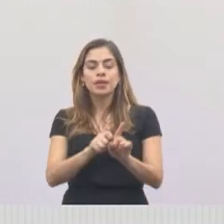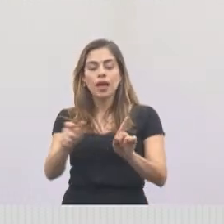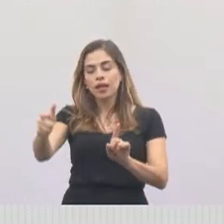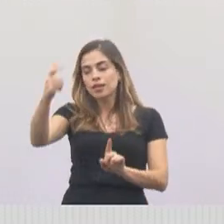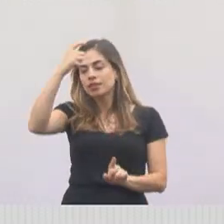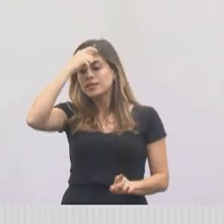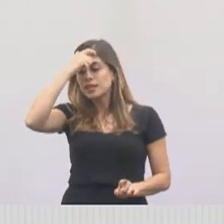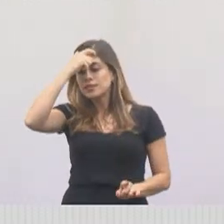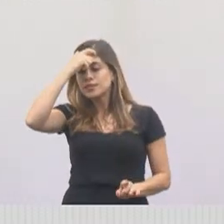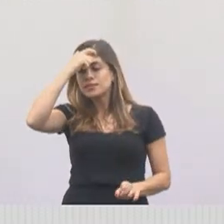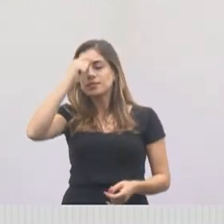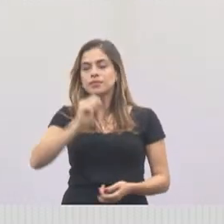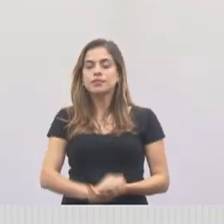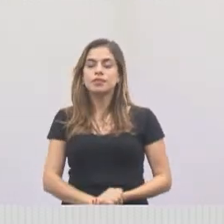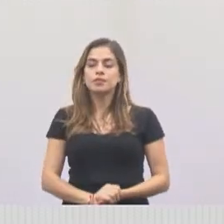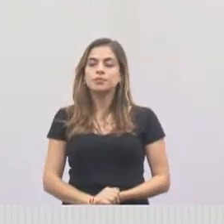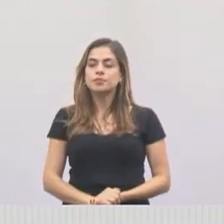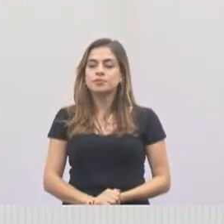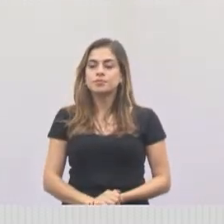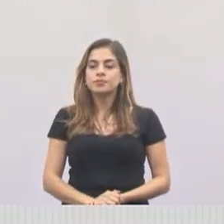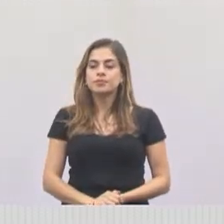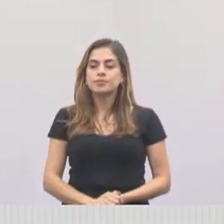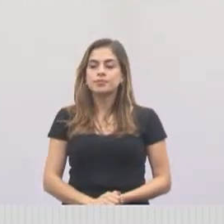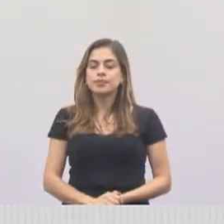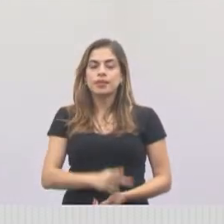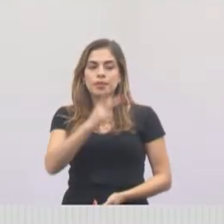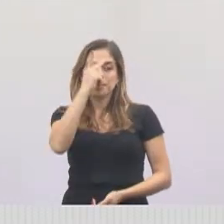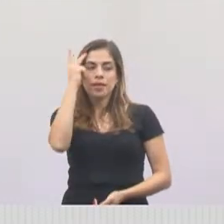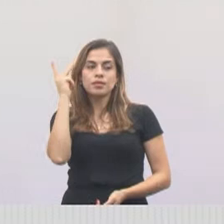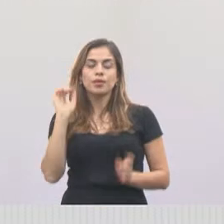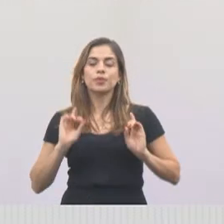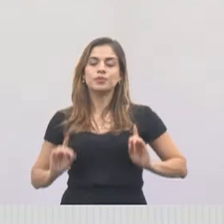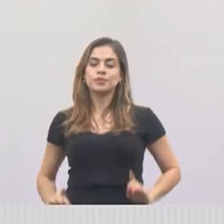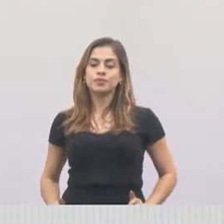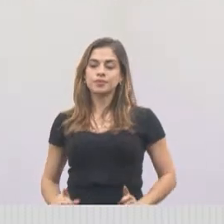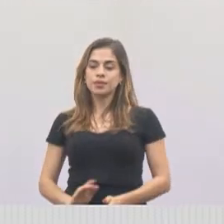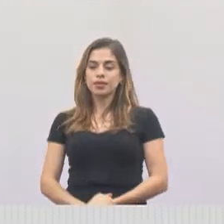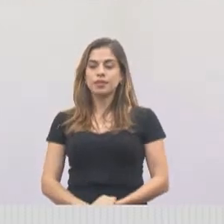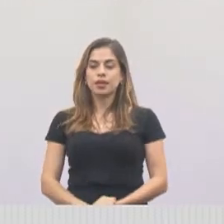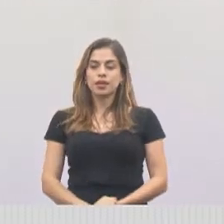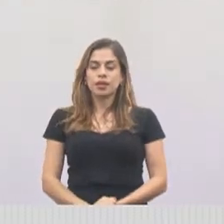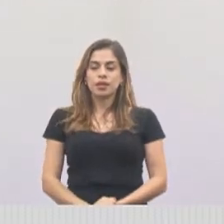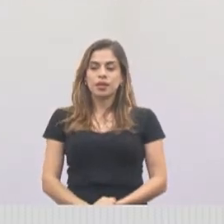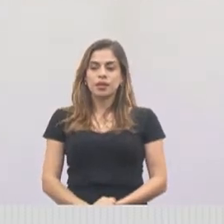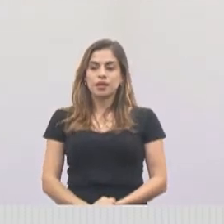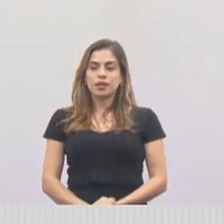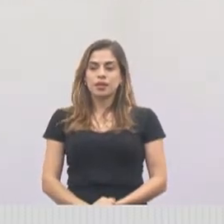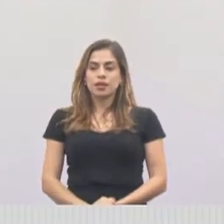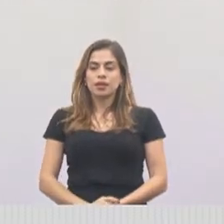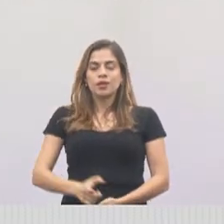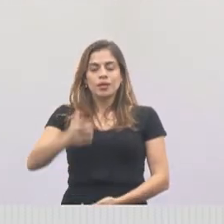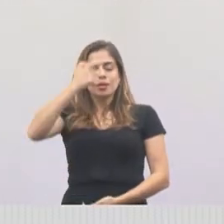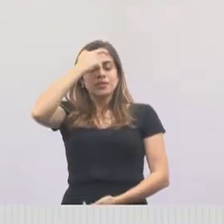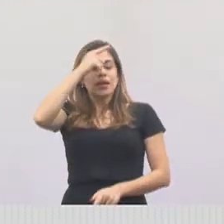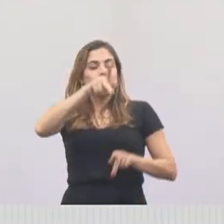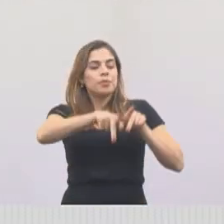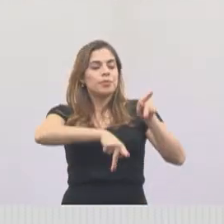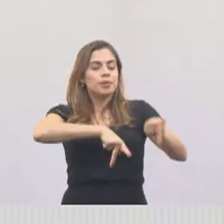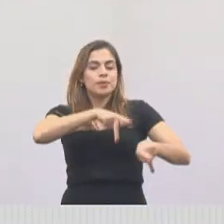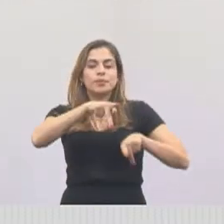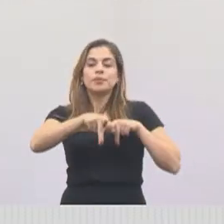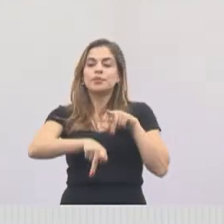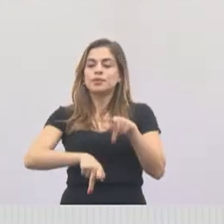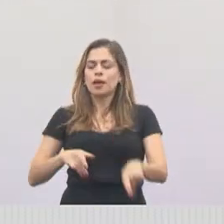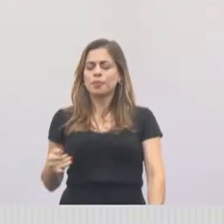conscientização da pessoa com deficiência. Conscientizar a população